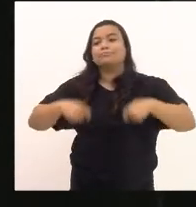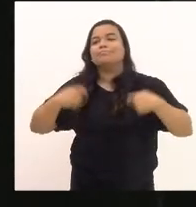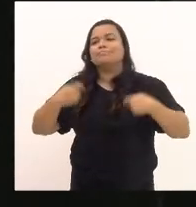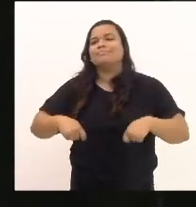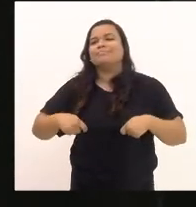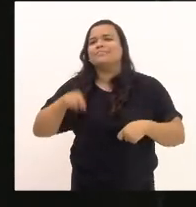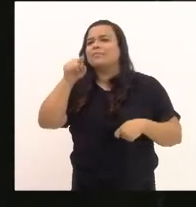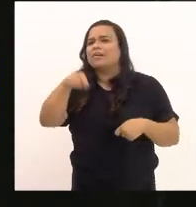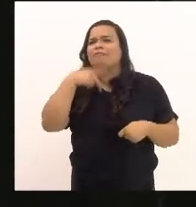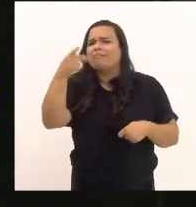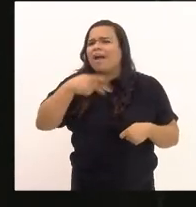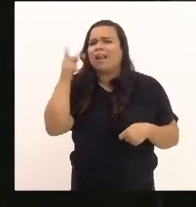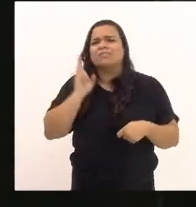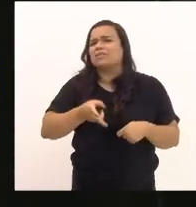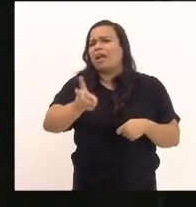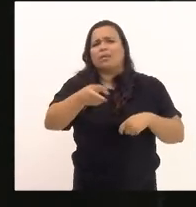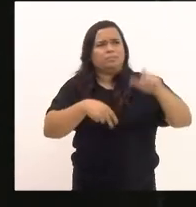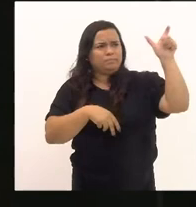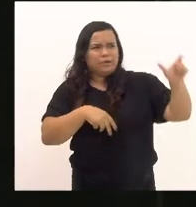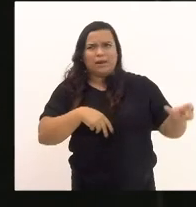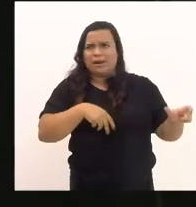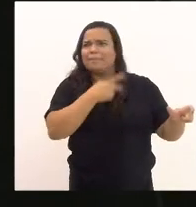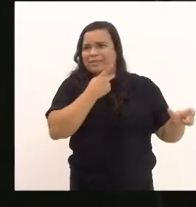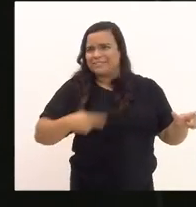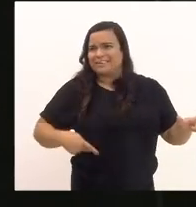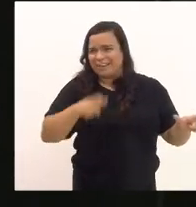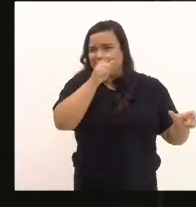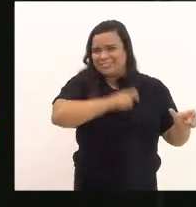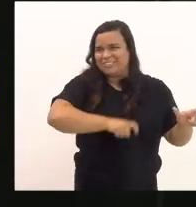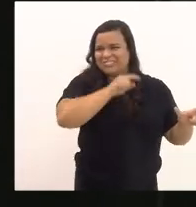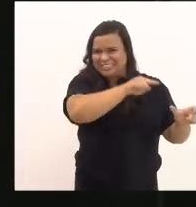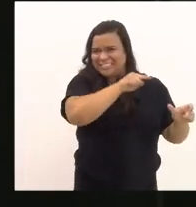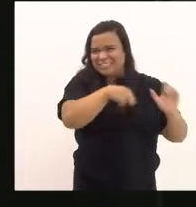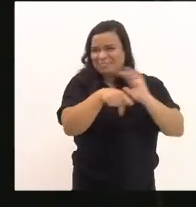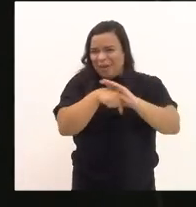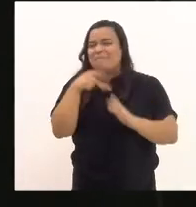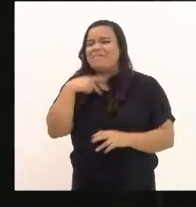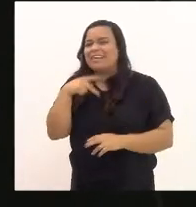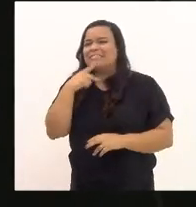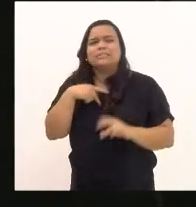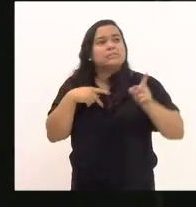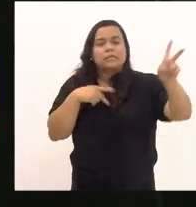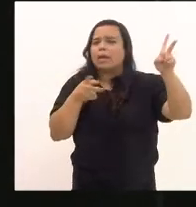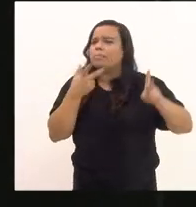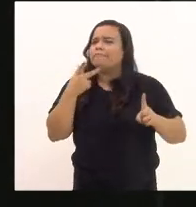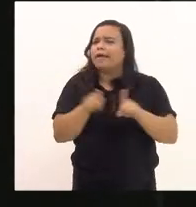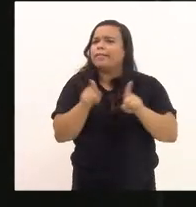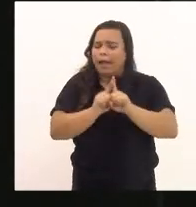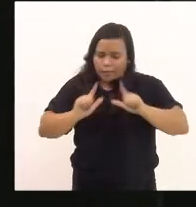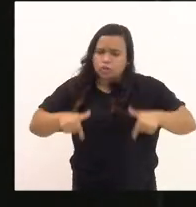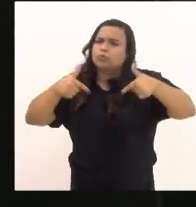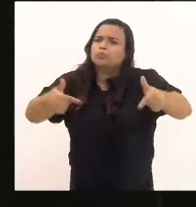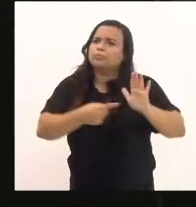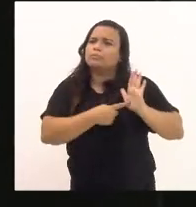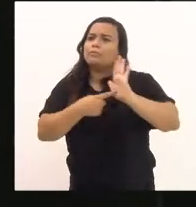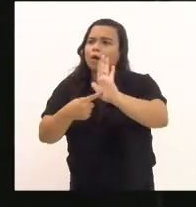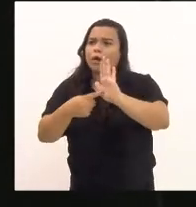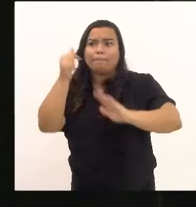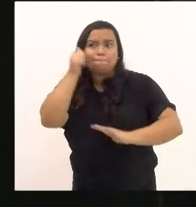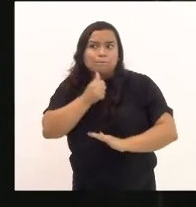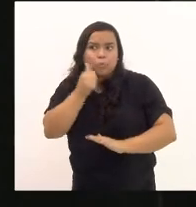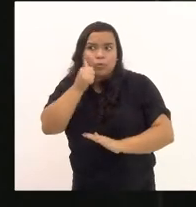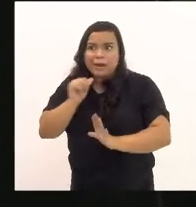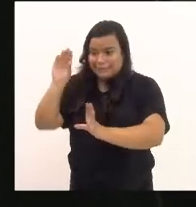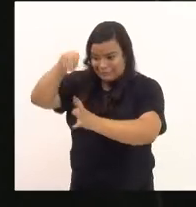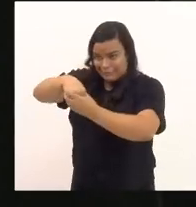e ele não só fala, ele fala e faz mostrar na sua atitude diária. A mulher no Republicanos